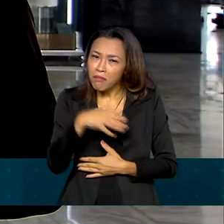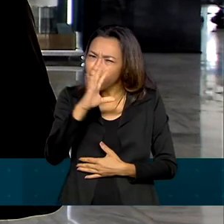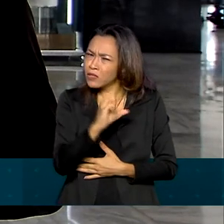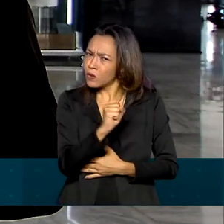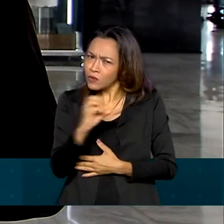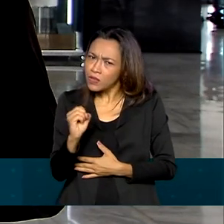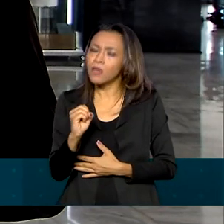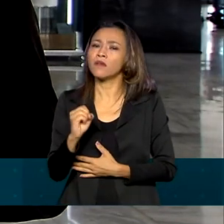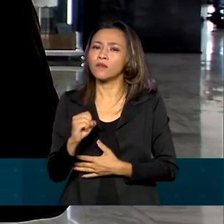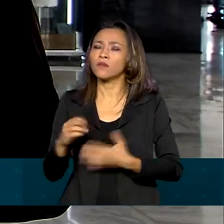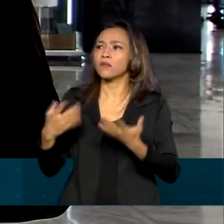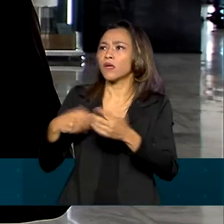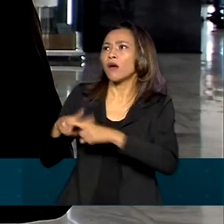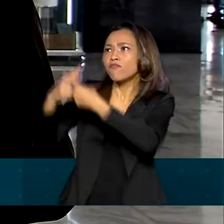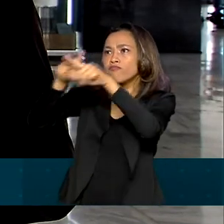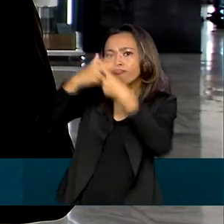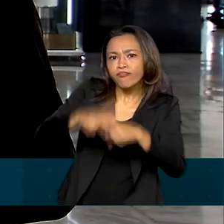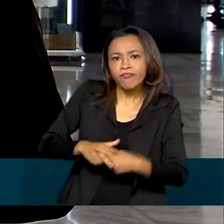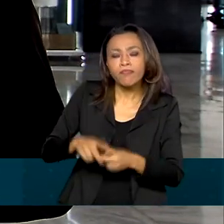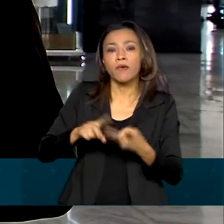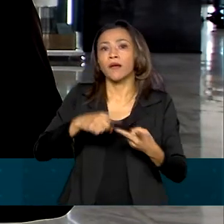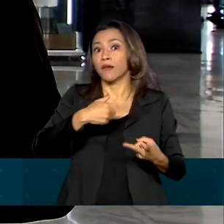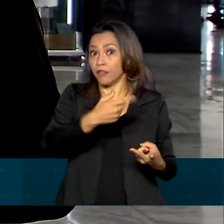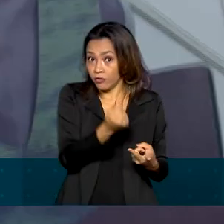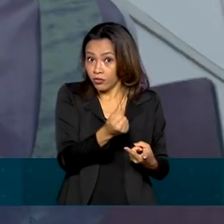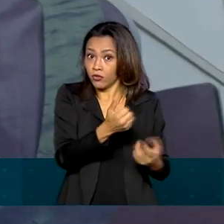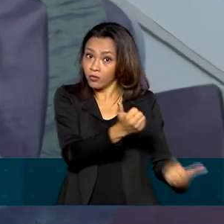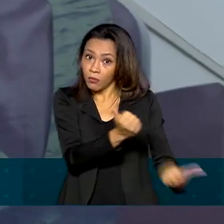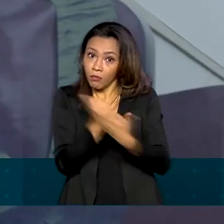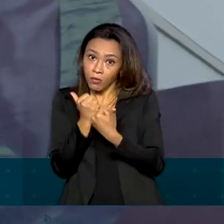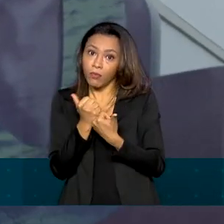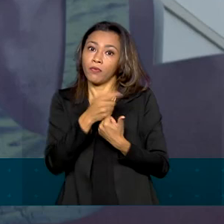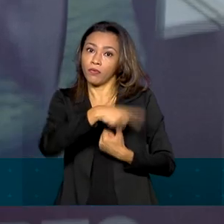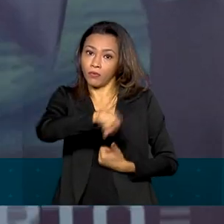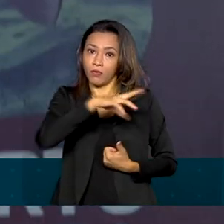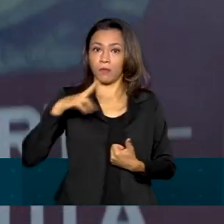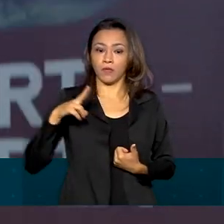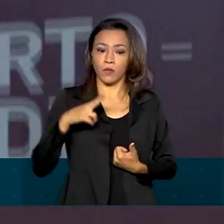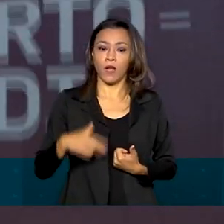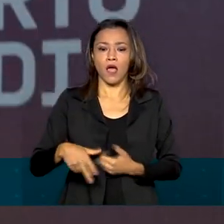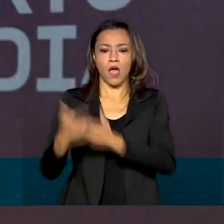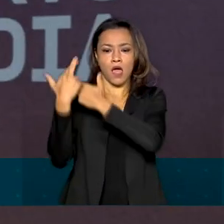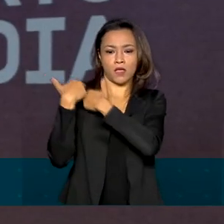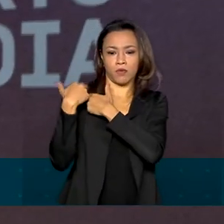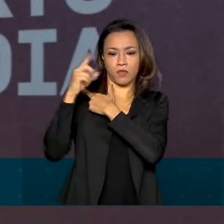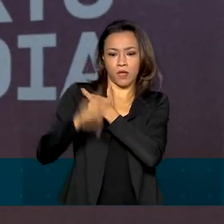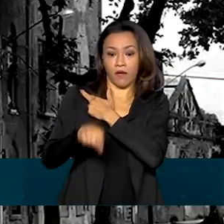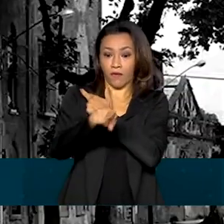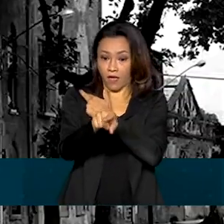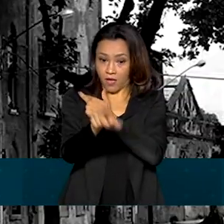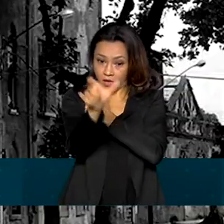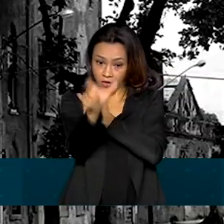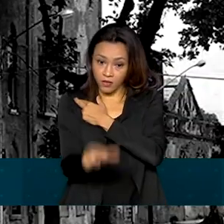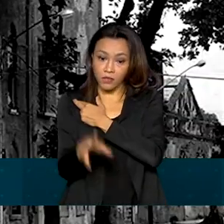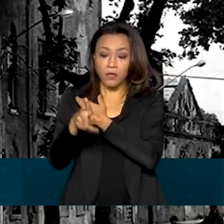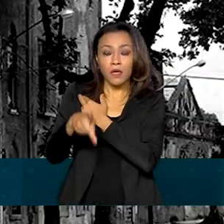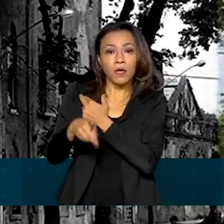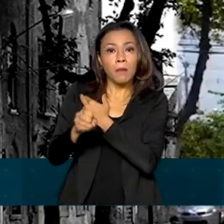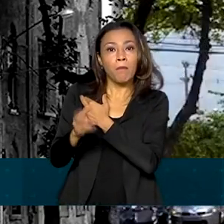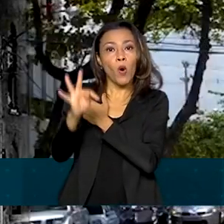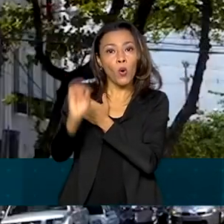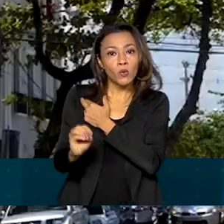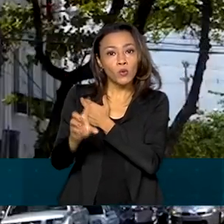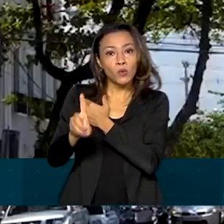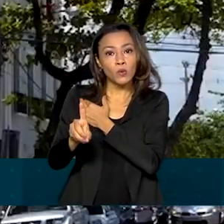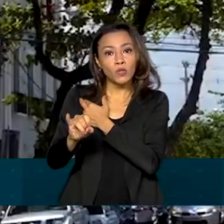R$ bilhões de recursos privados captados. O responsável pelo projeto será o Porto Digital, entidade ligada ao